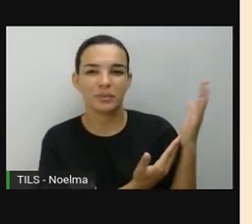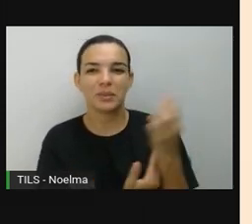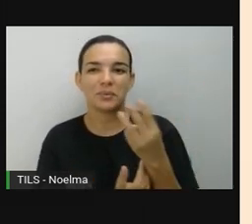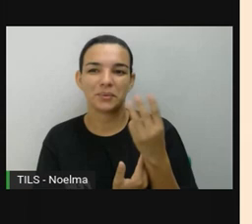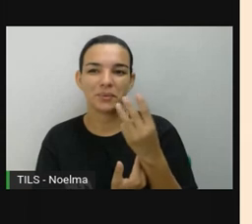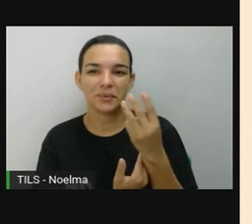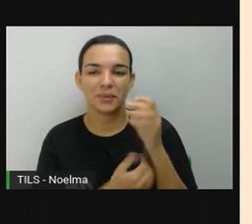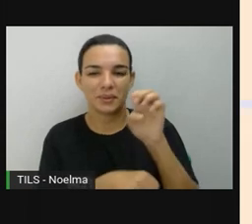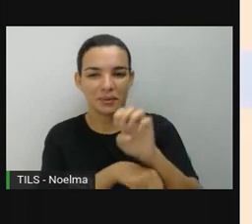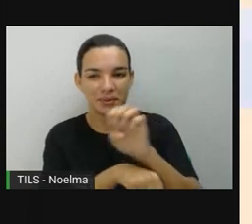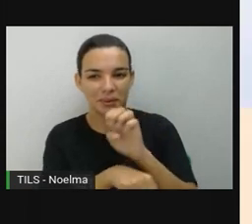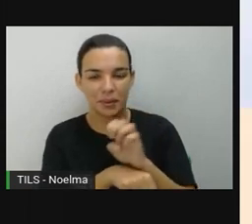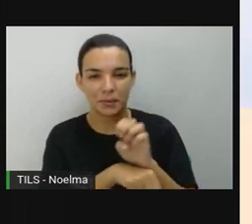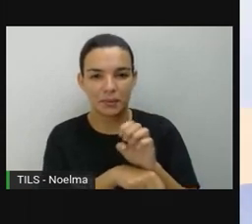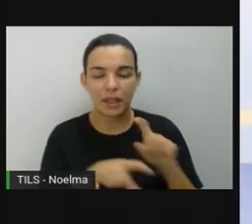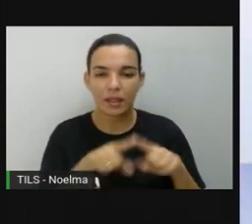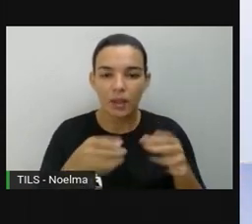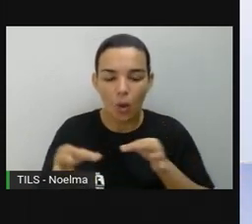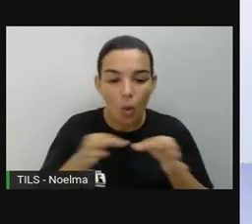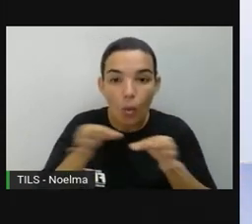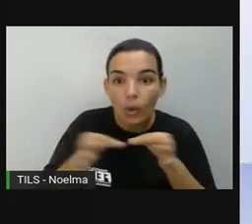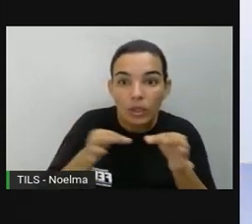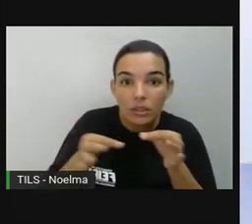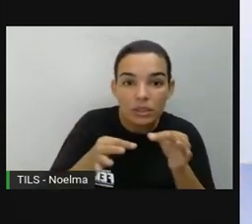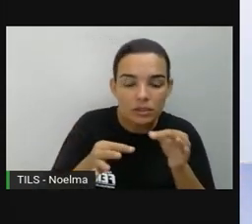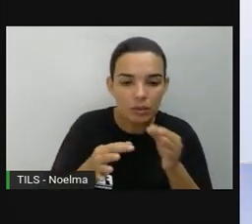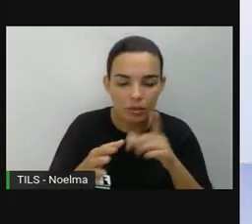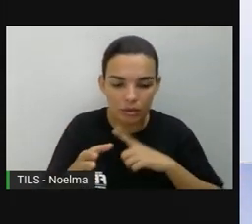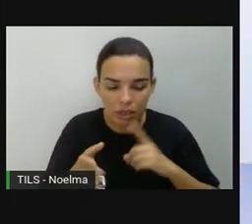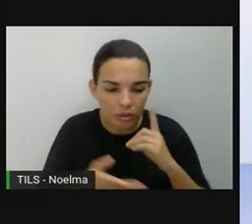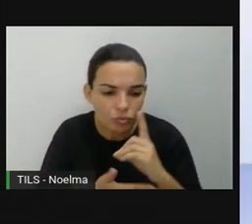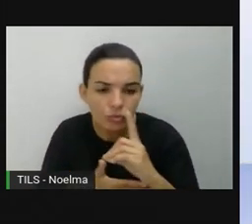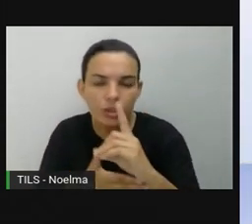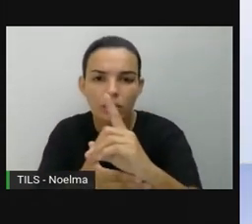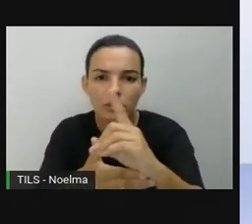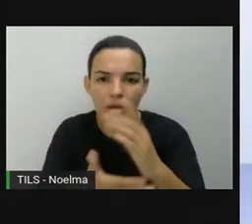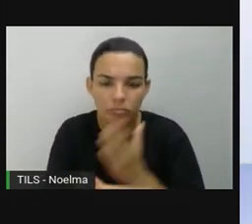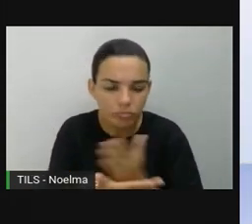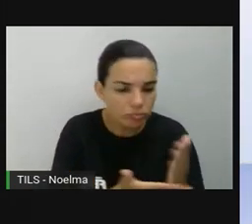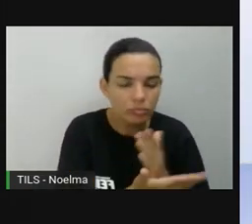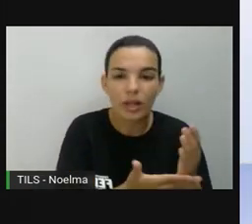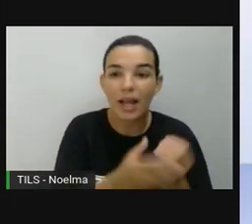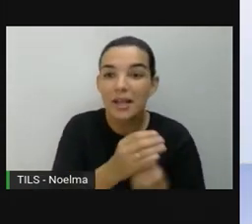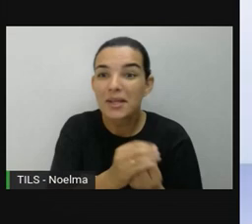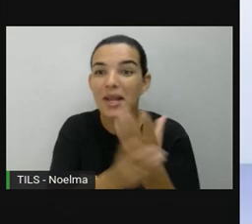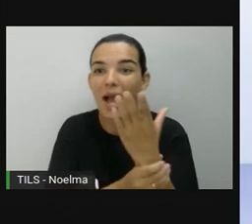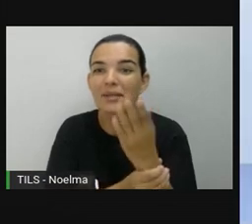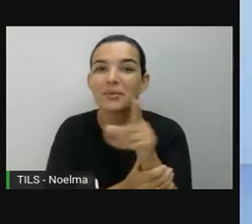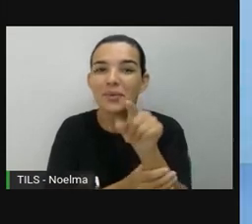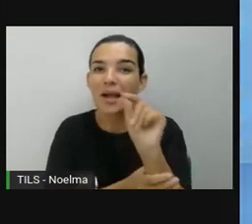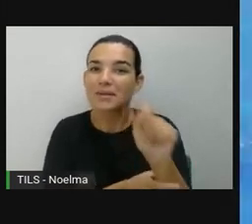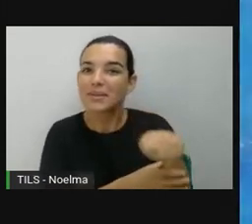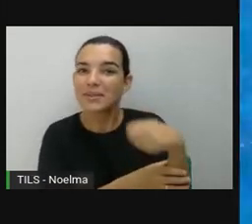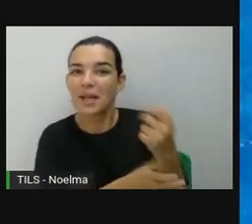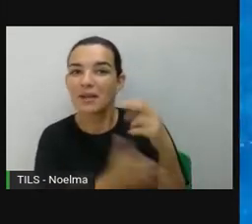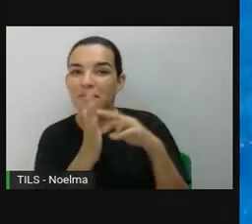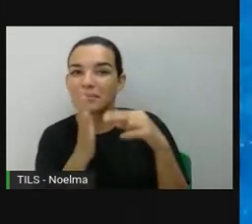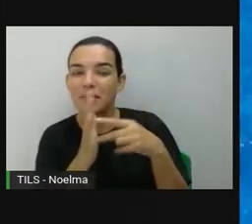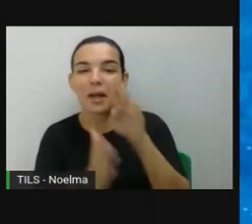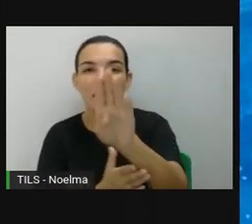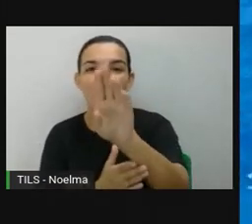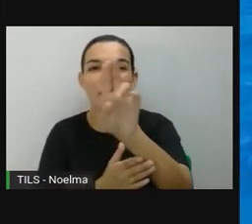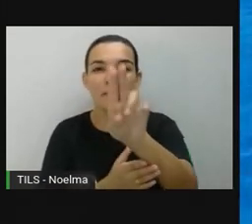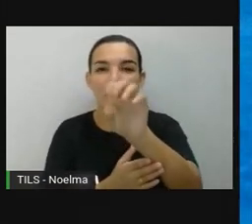A partir da organização dessas direções, foi criada a bússola, um instrumento muito importante,